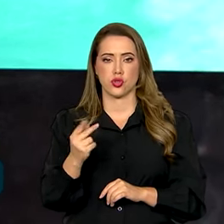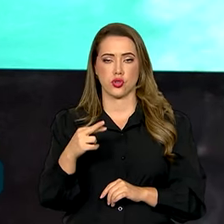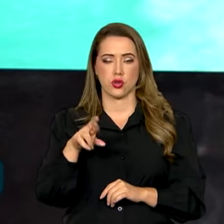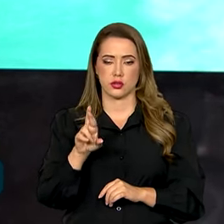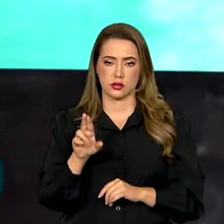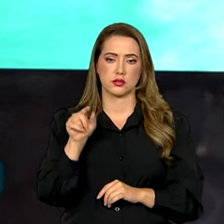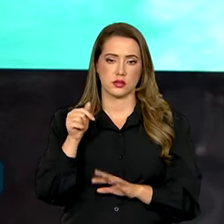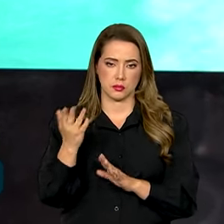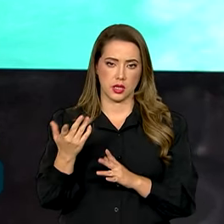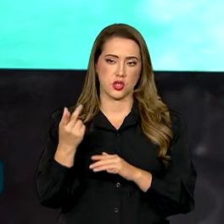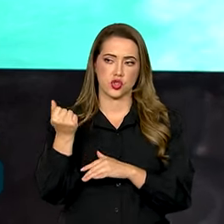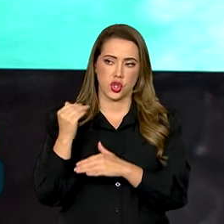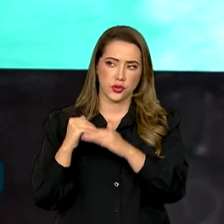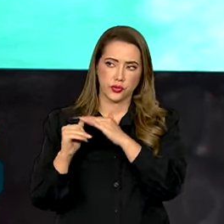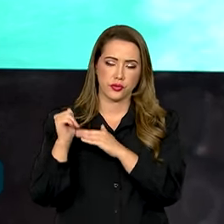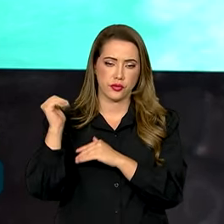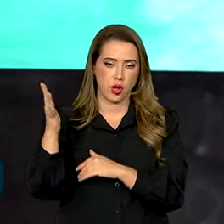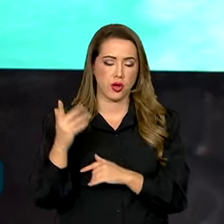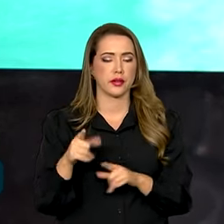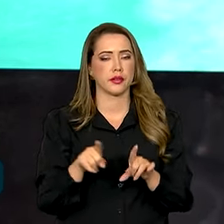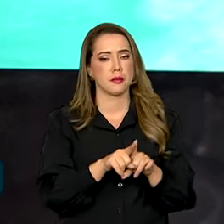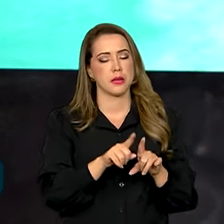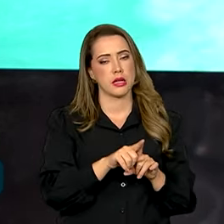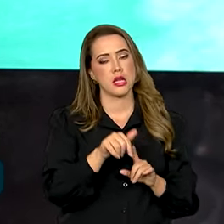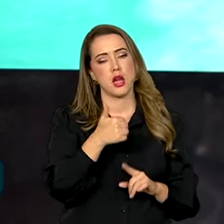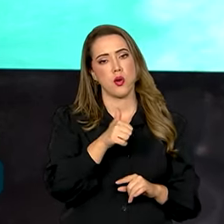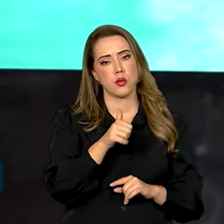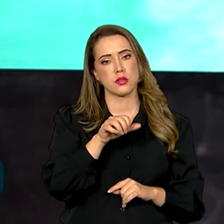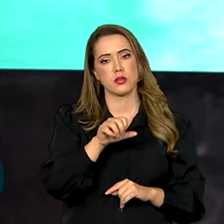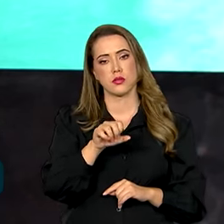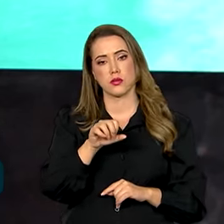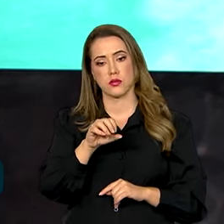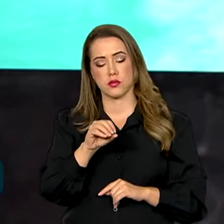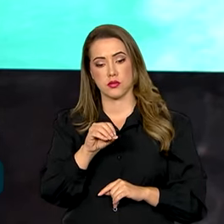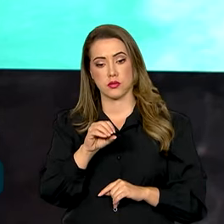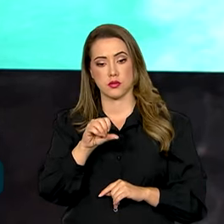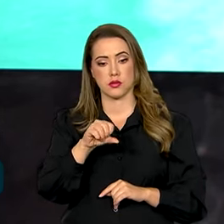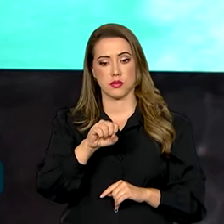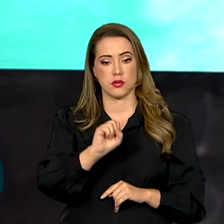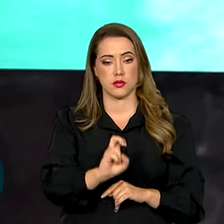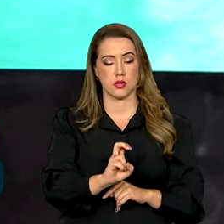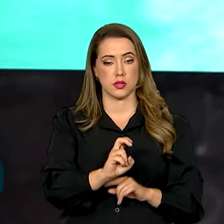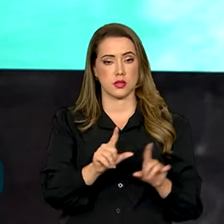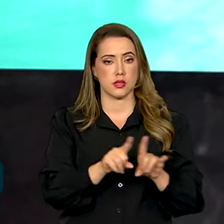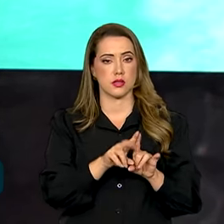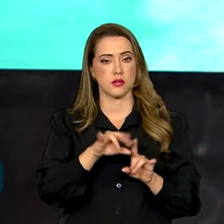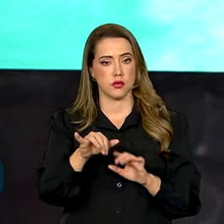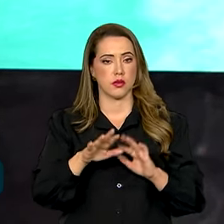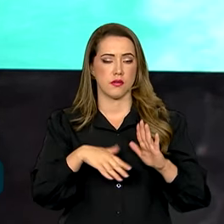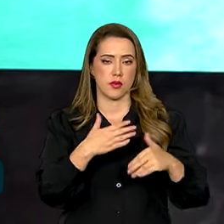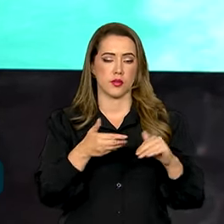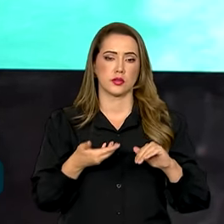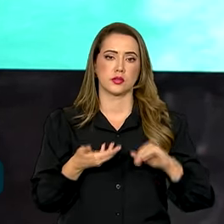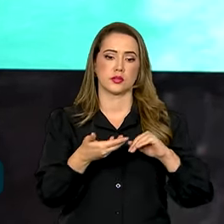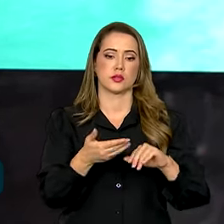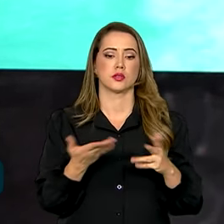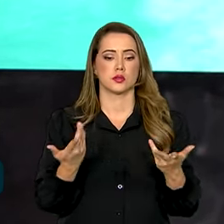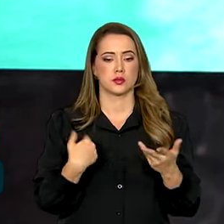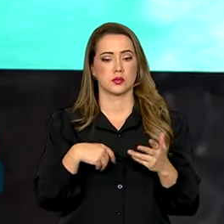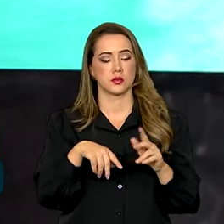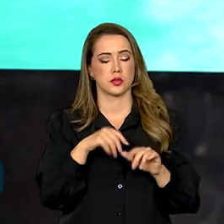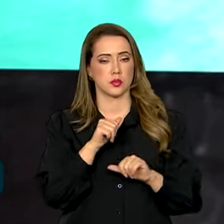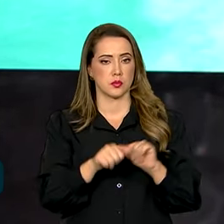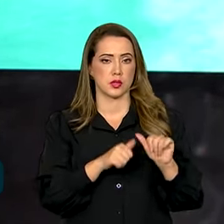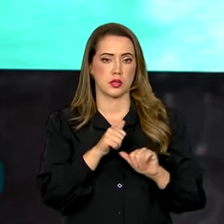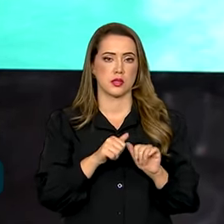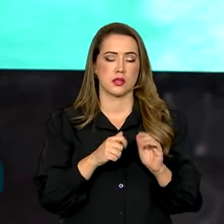como a 1185 que vai tramitar na Câmara agora e como a reforma tributária. São medidas que ajudam a